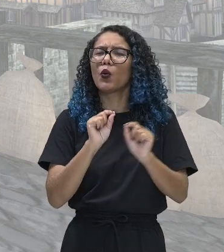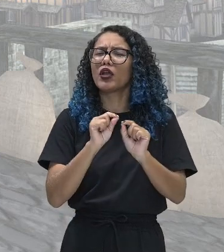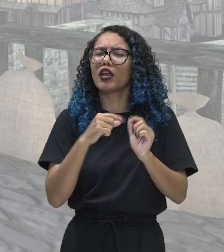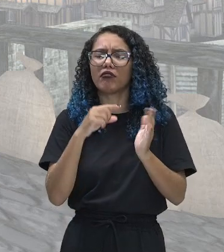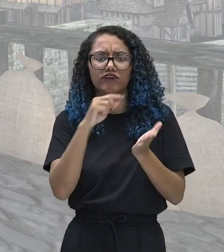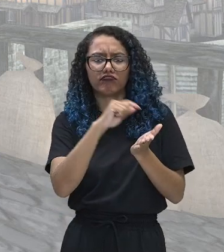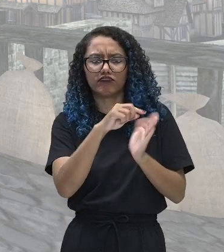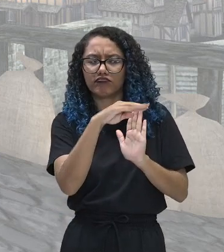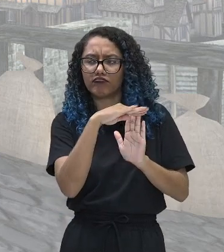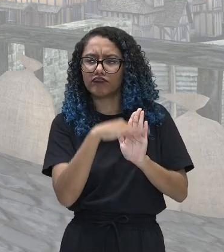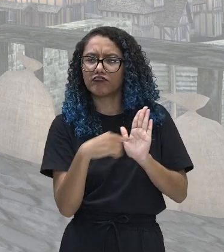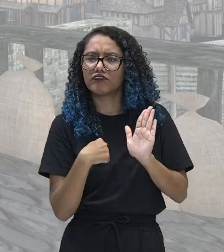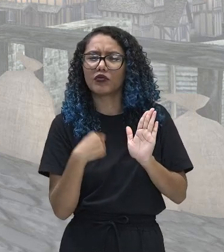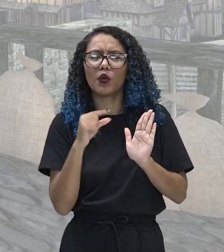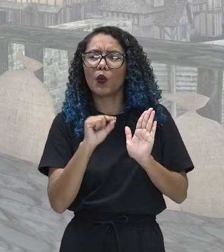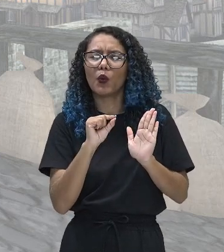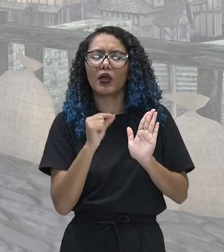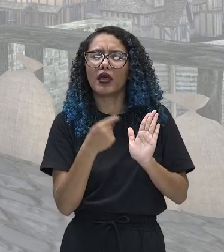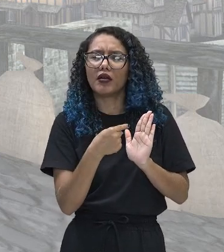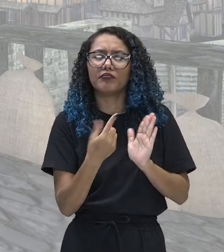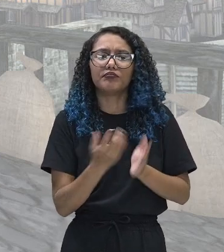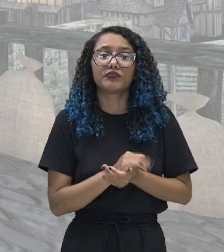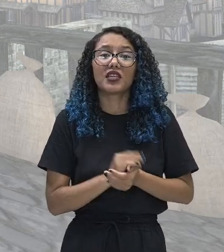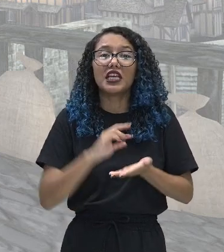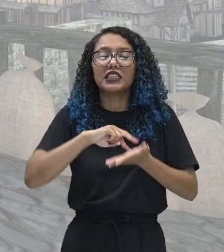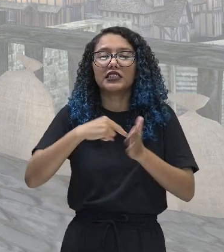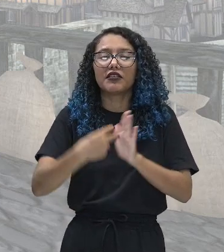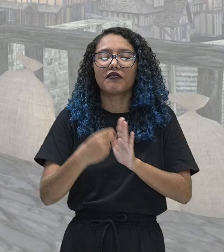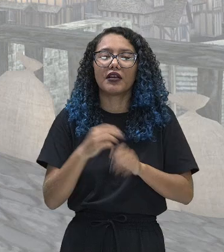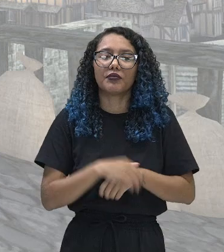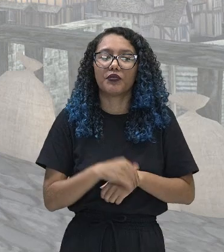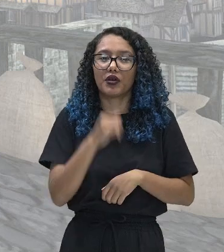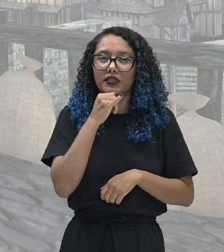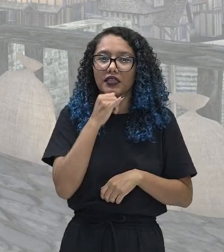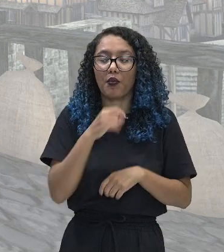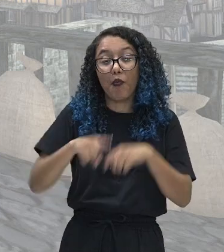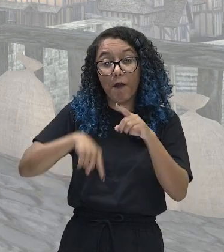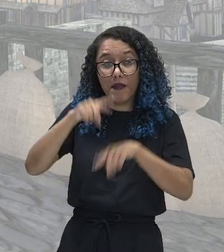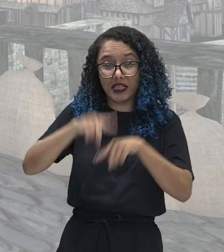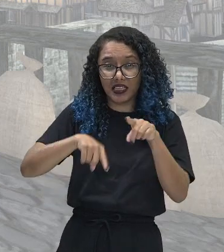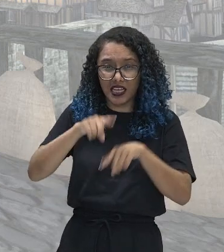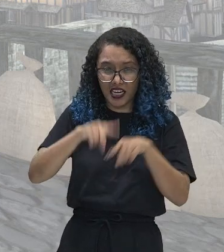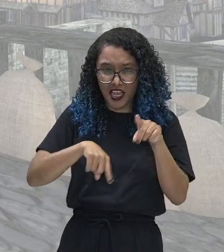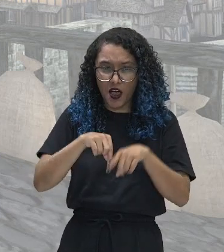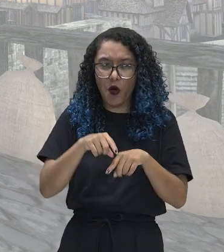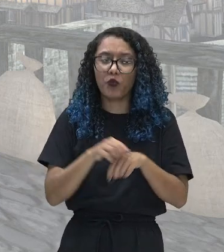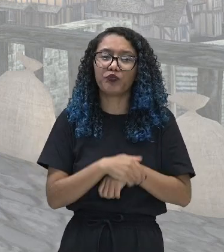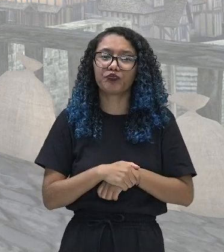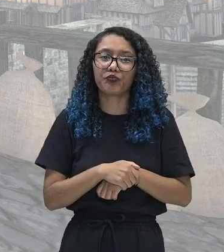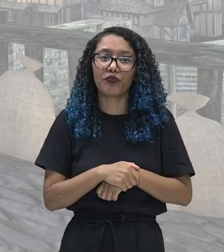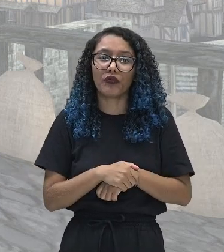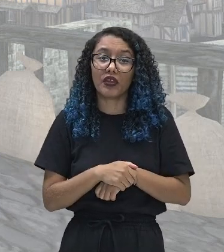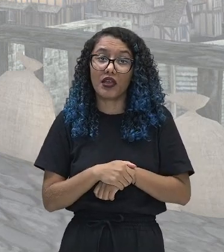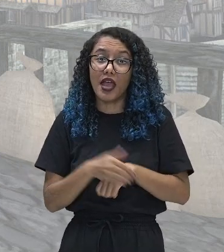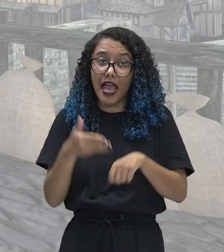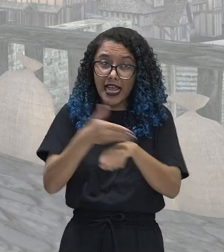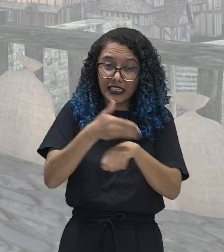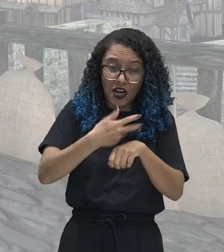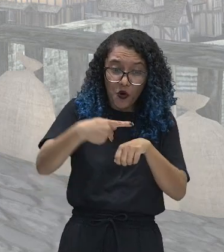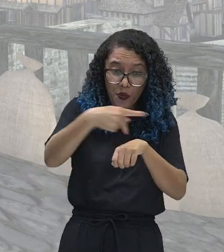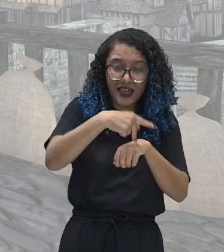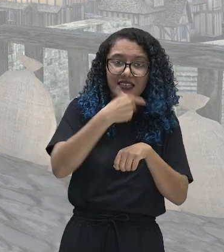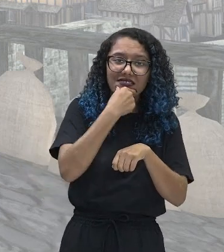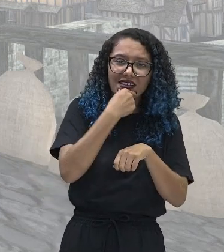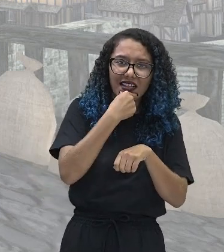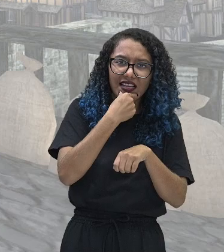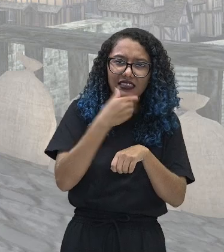Falava que, basicamente, nenhuma mercadoria podia sair ou entrar nos portos ingleses, sendo transportados por navios